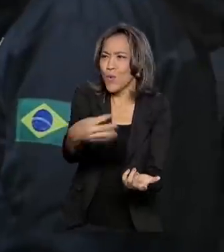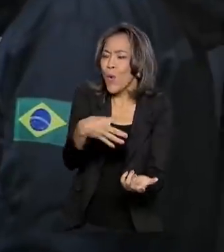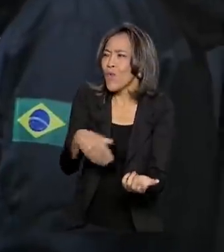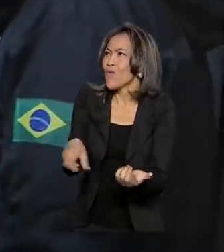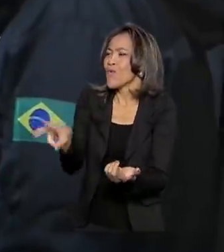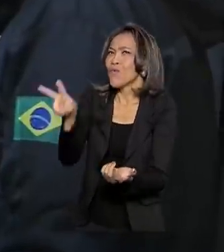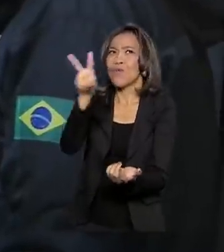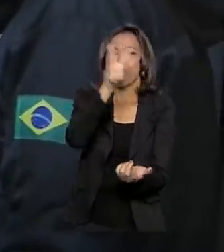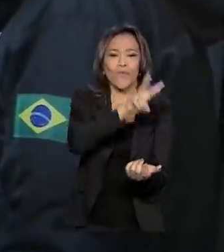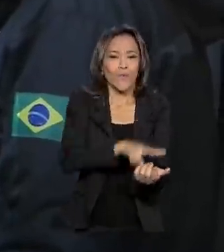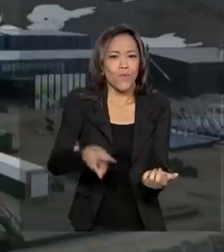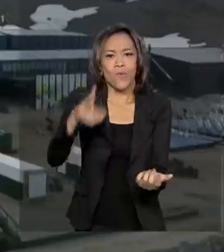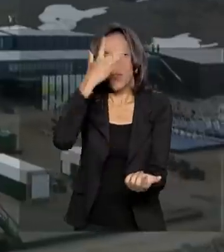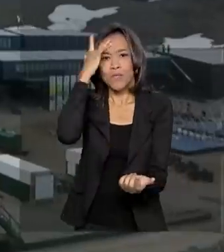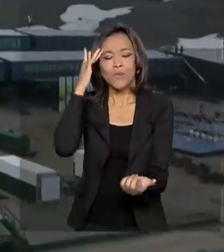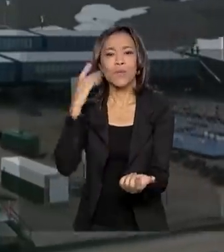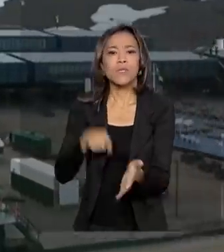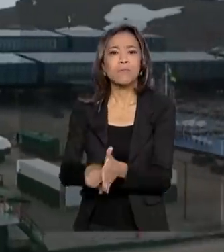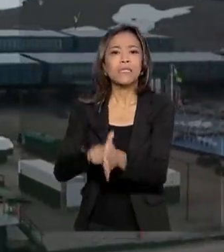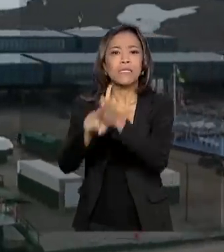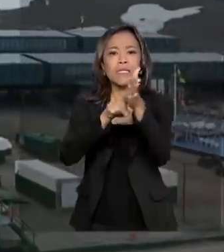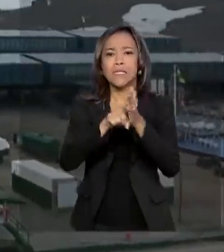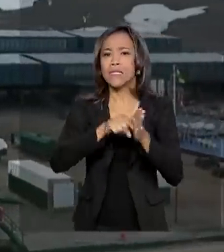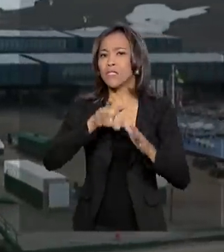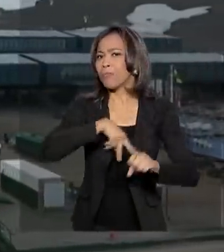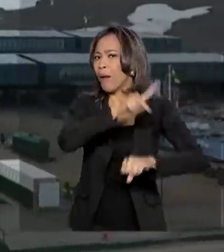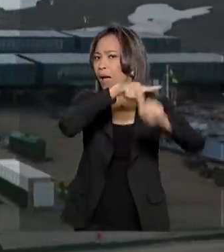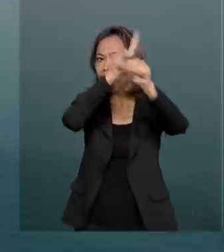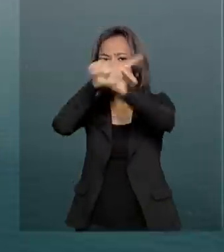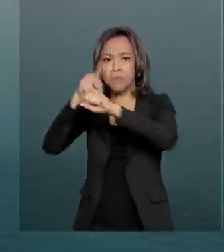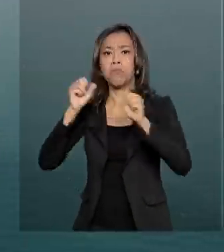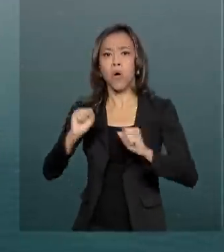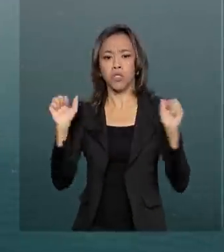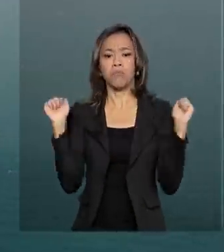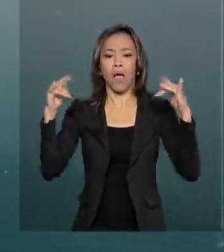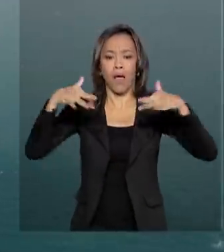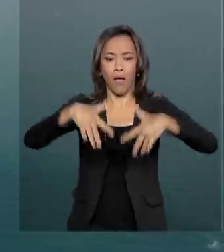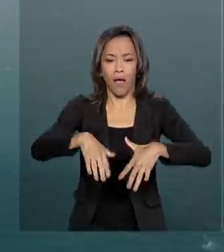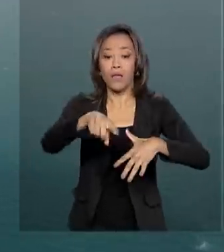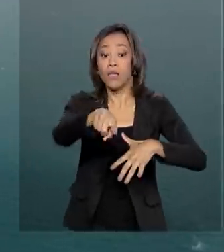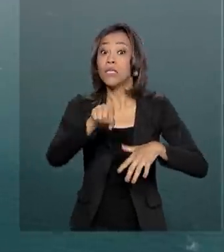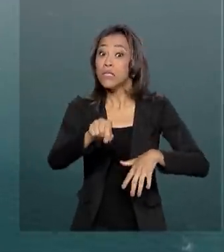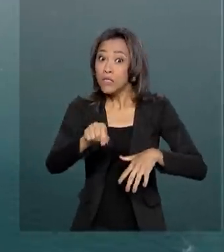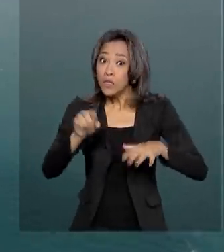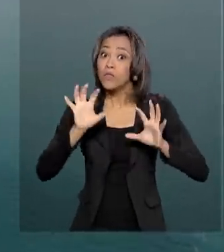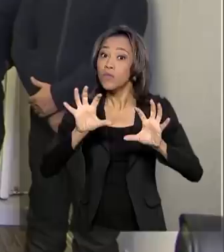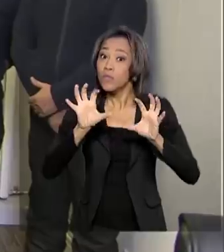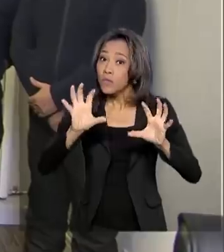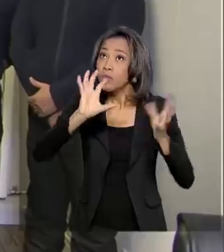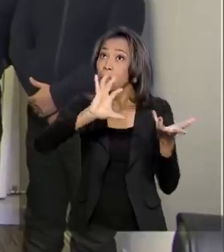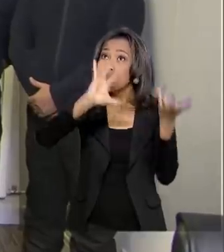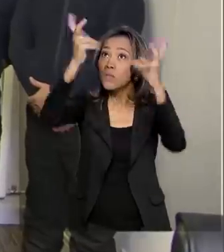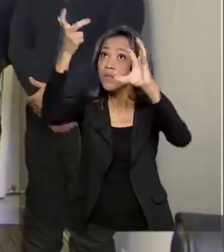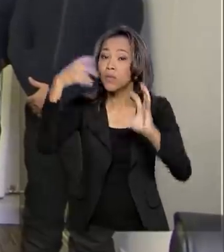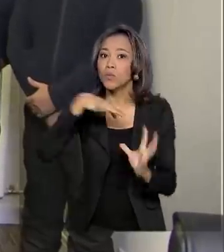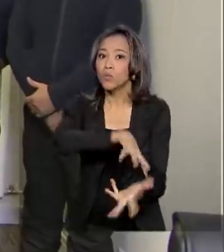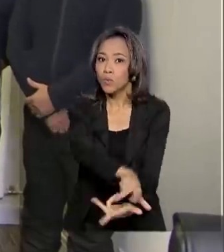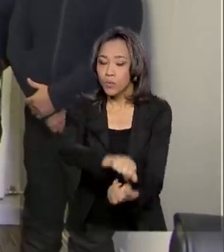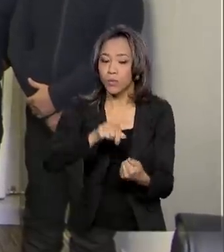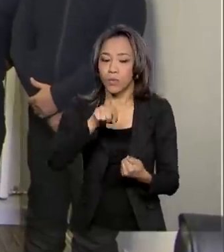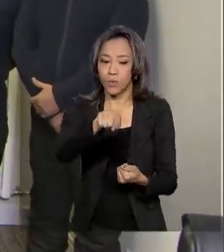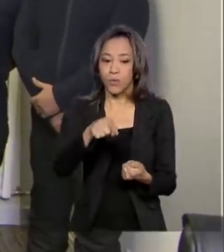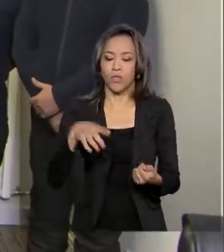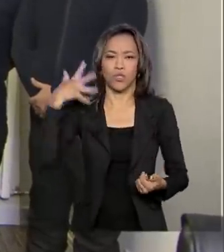pesquisadores de todo o país poderão estudar o inóspito continente gelado e como ele influencia o clima do planeta, por exemplo. No discurso de